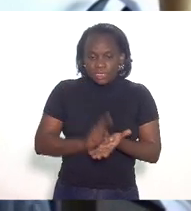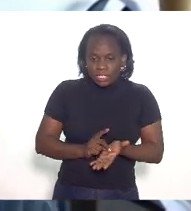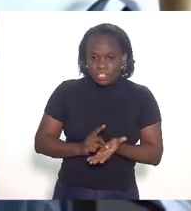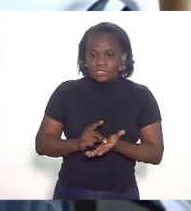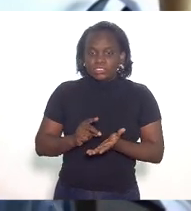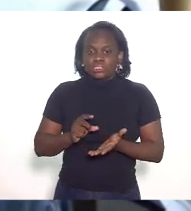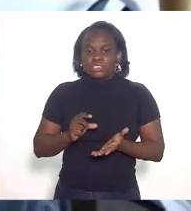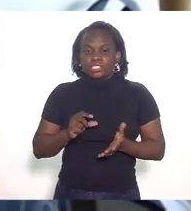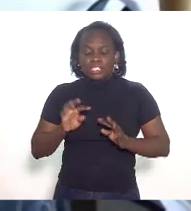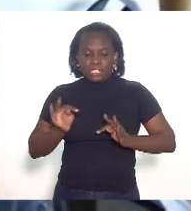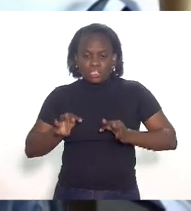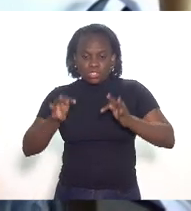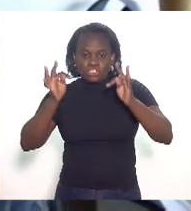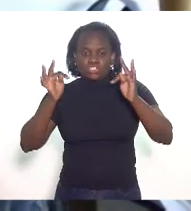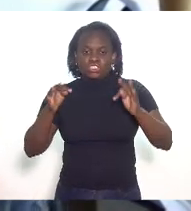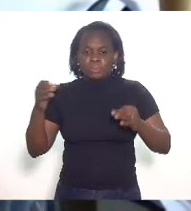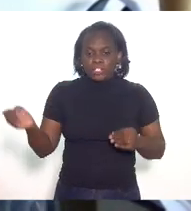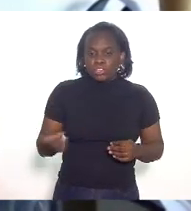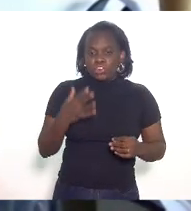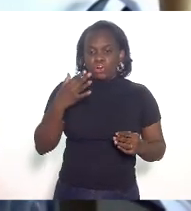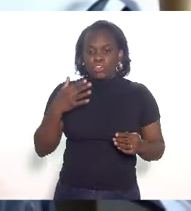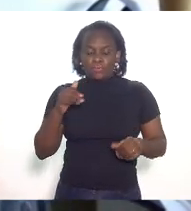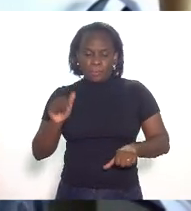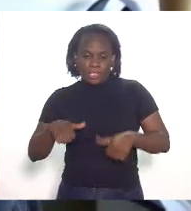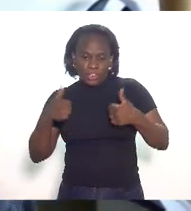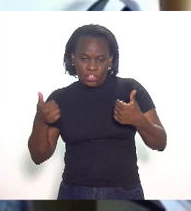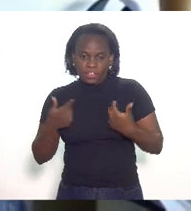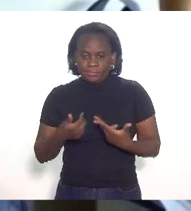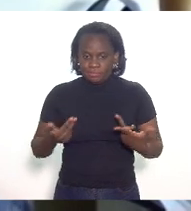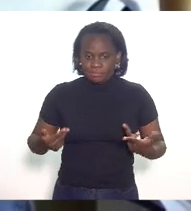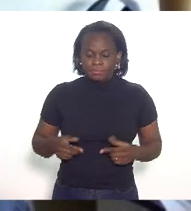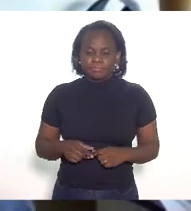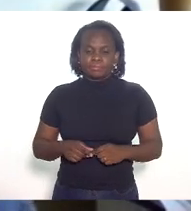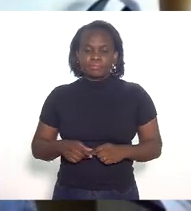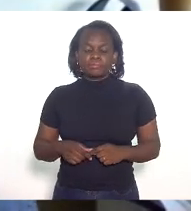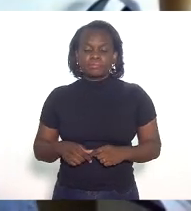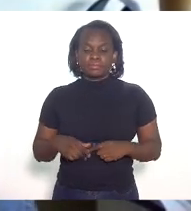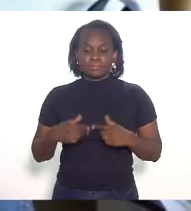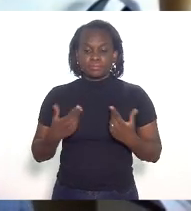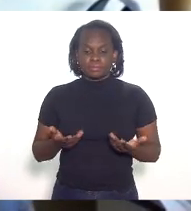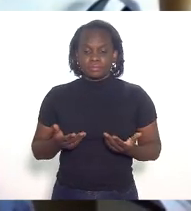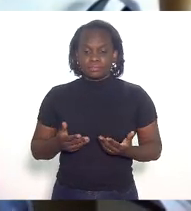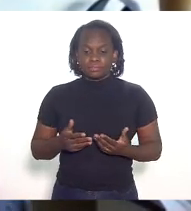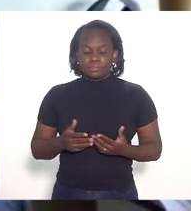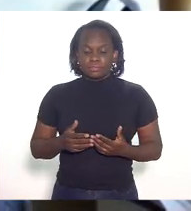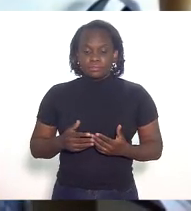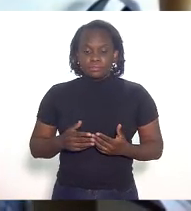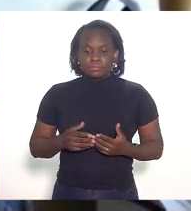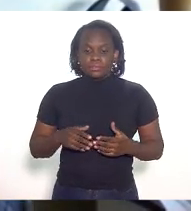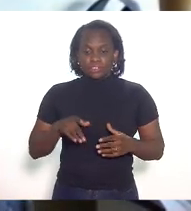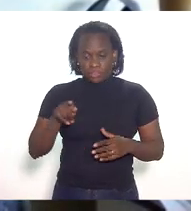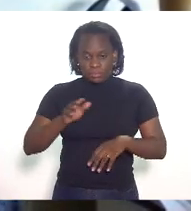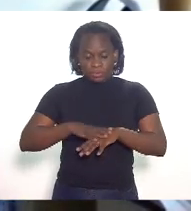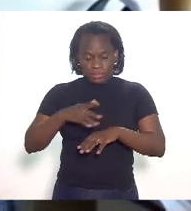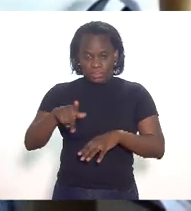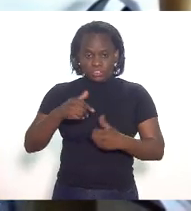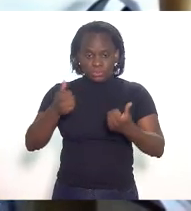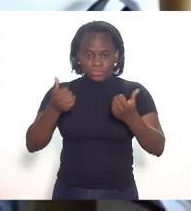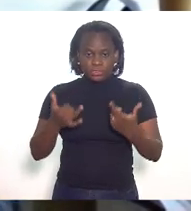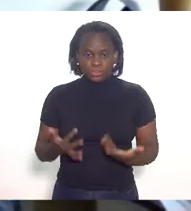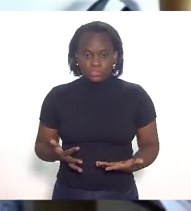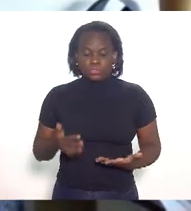tecnológica mais nova melhor e etc como como vossa senhoria